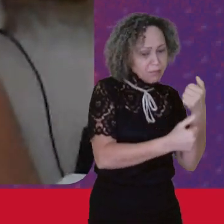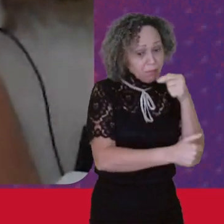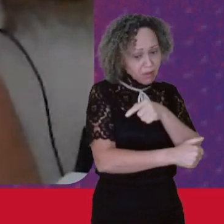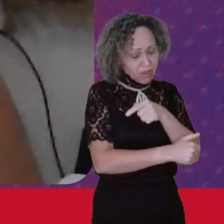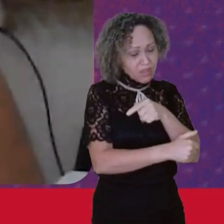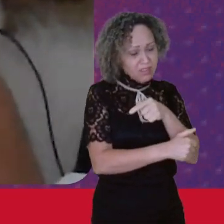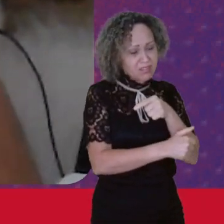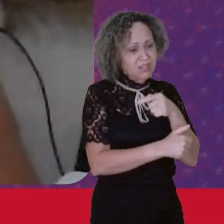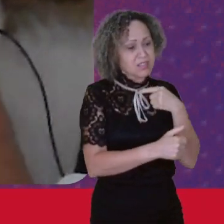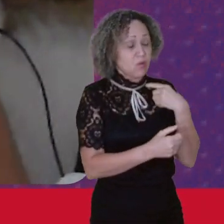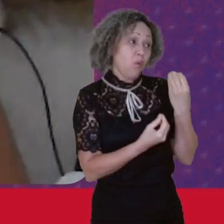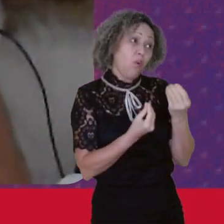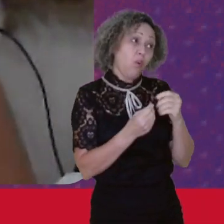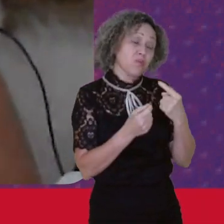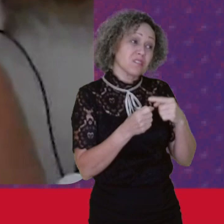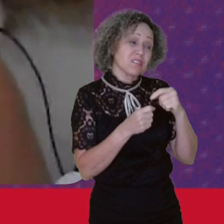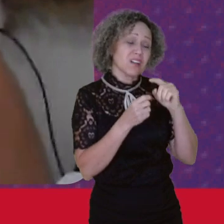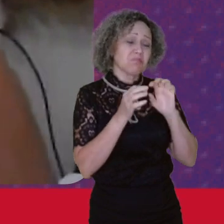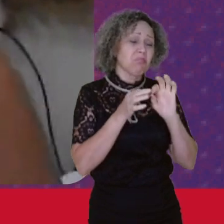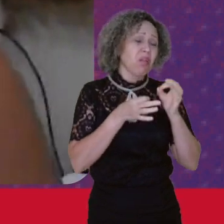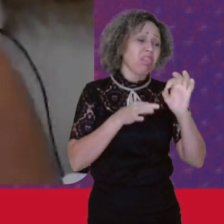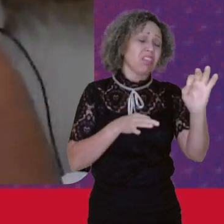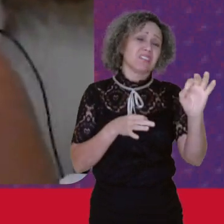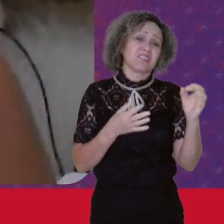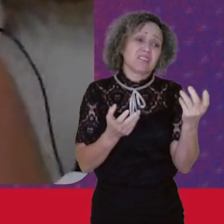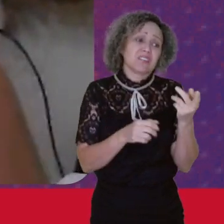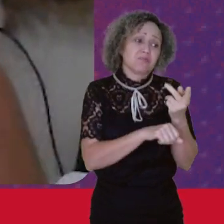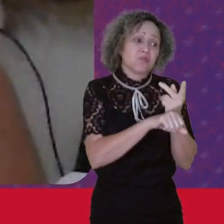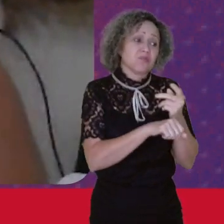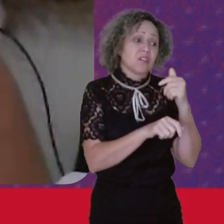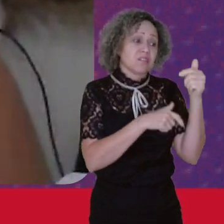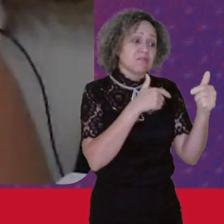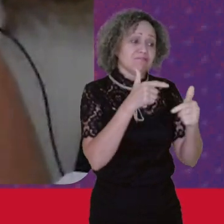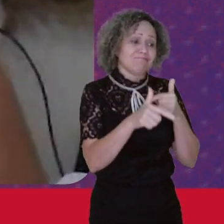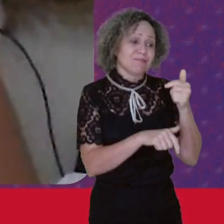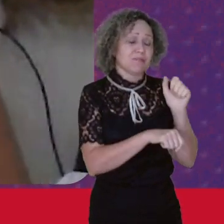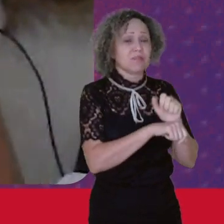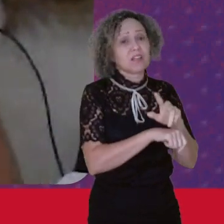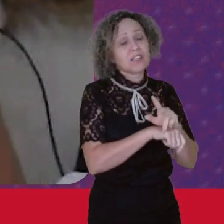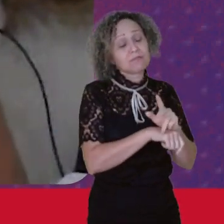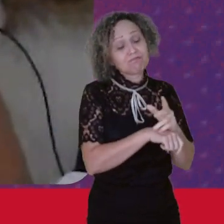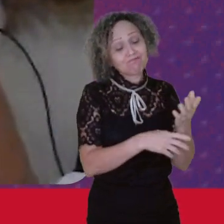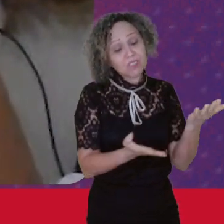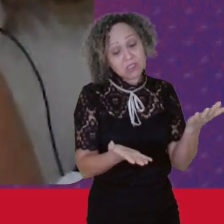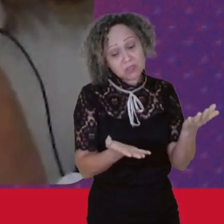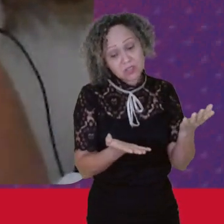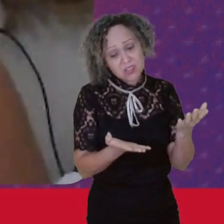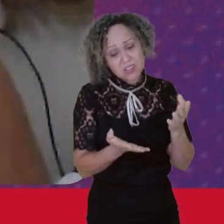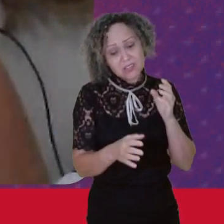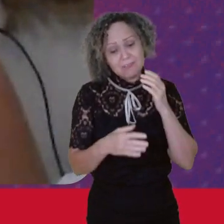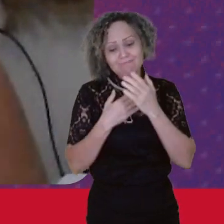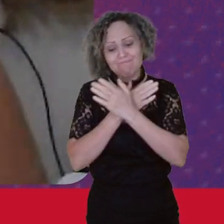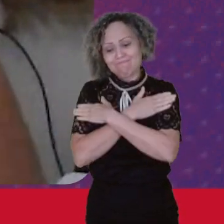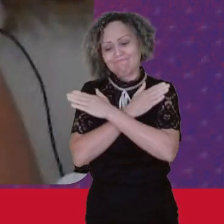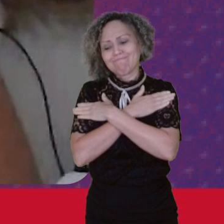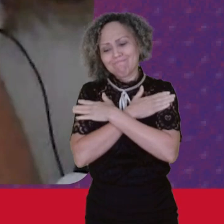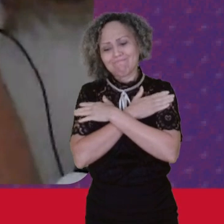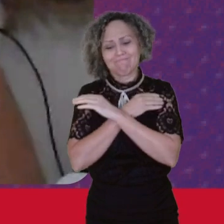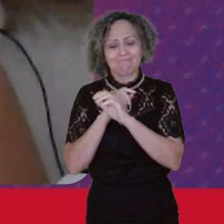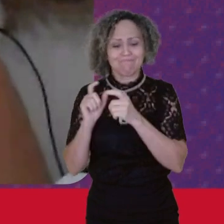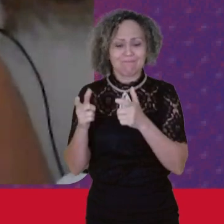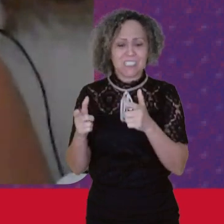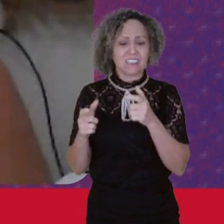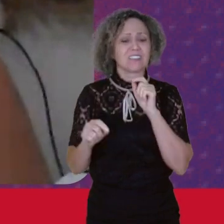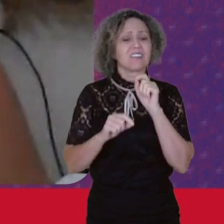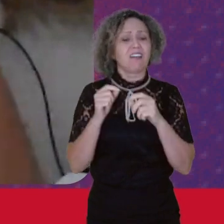Nas cidades Mais distantes E com o aumento Do desemprego Isso impacta Diretamente Na vida Dessas mulheres Que